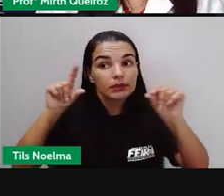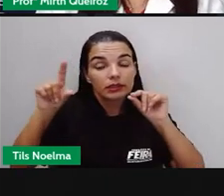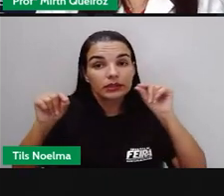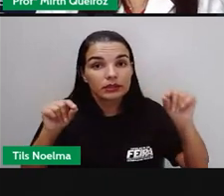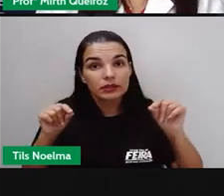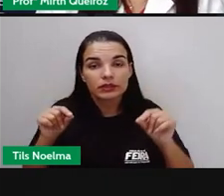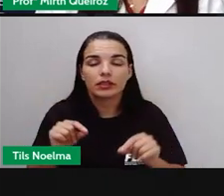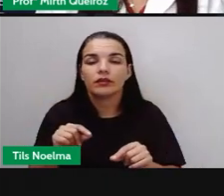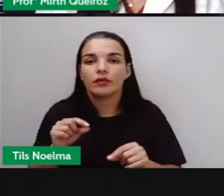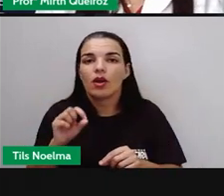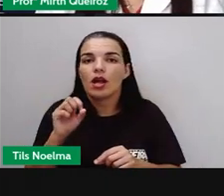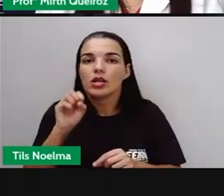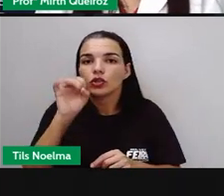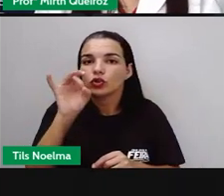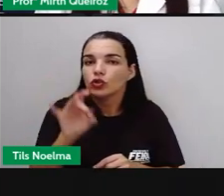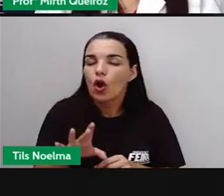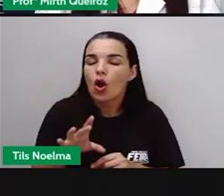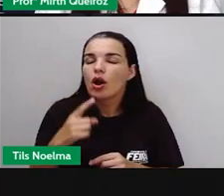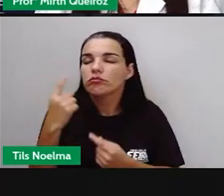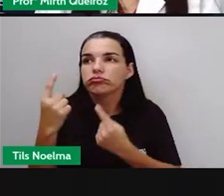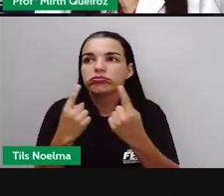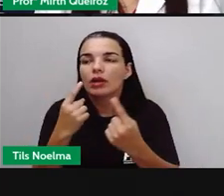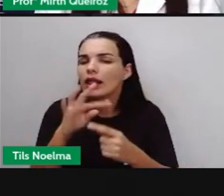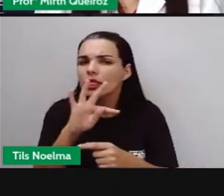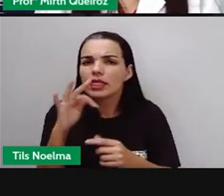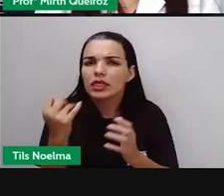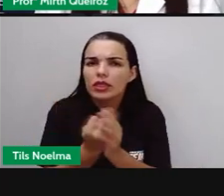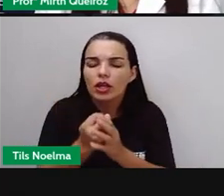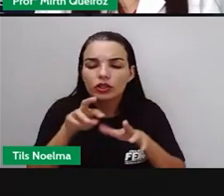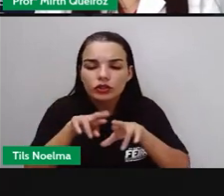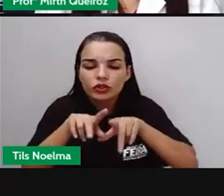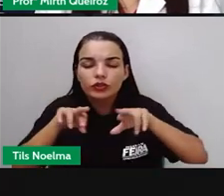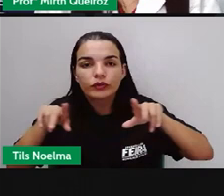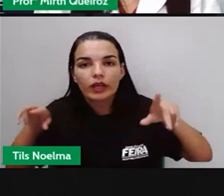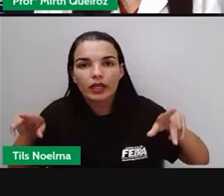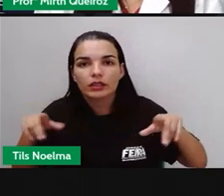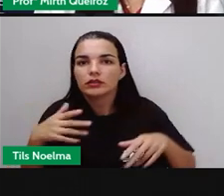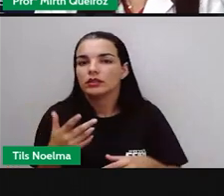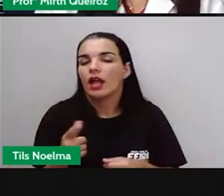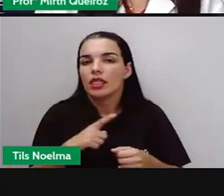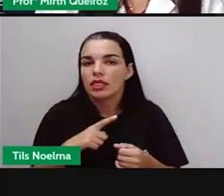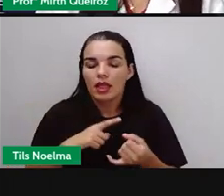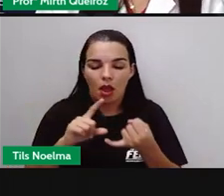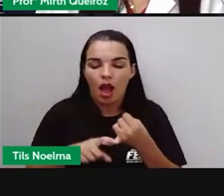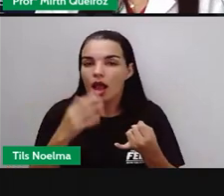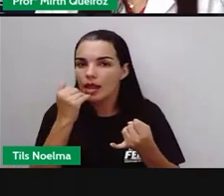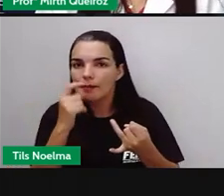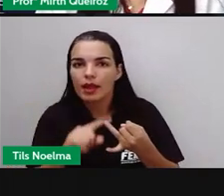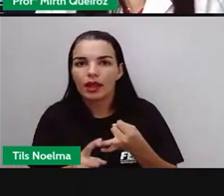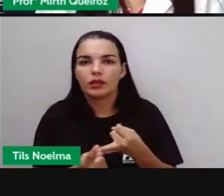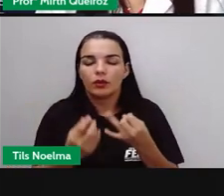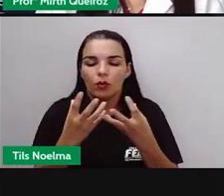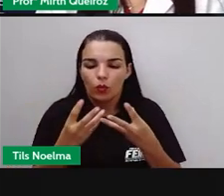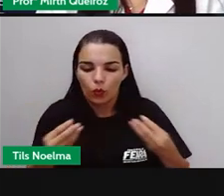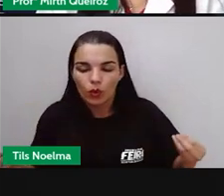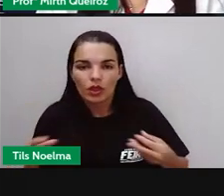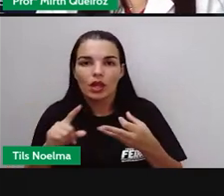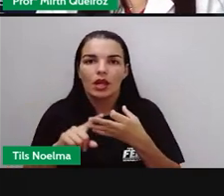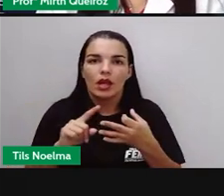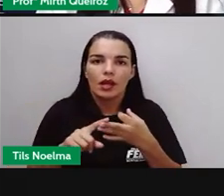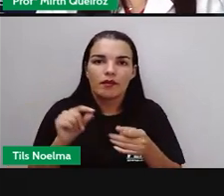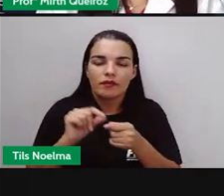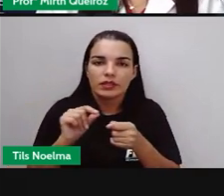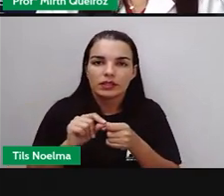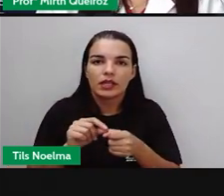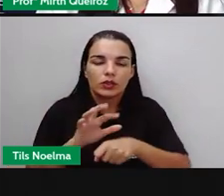decompositores. Tem fungos específicos para a produção de alimentos. E tem uns fungos específicos que são